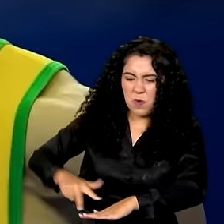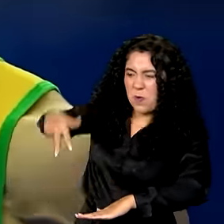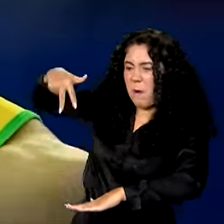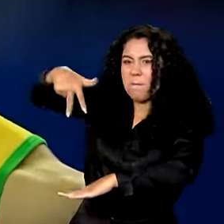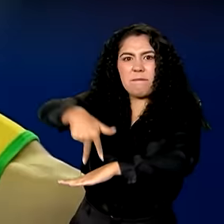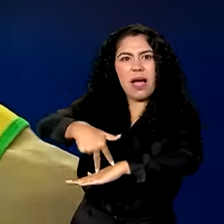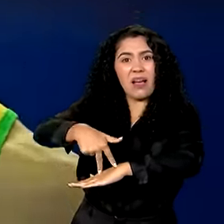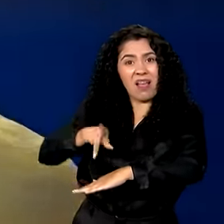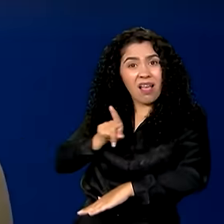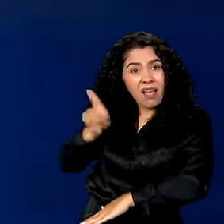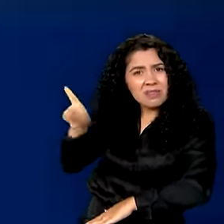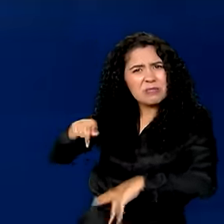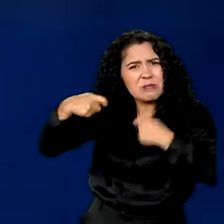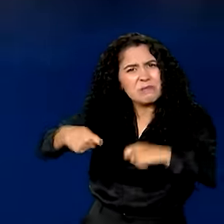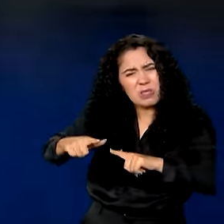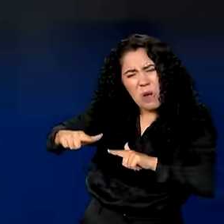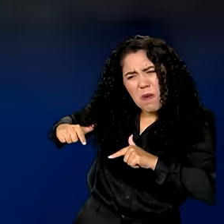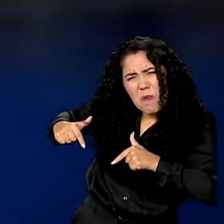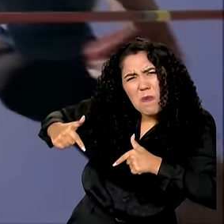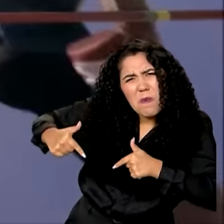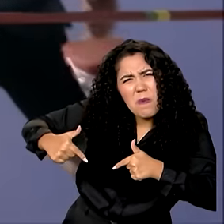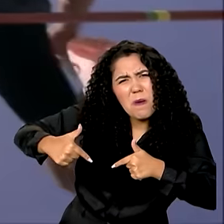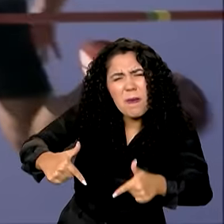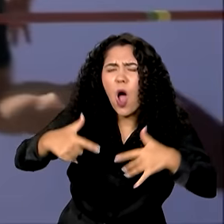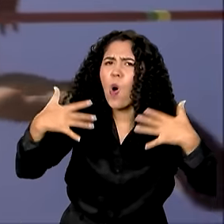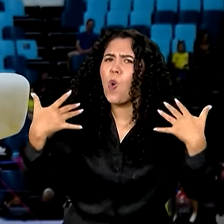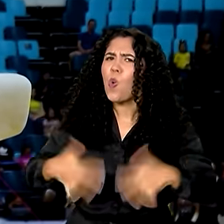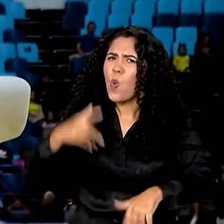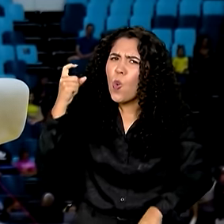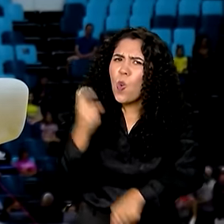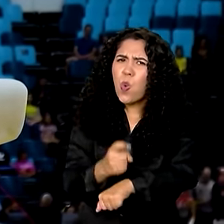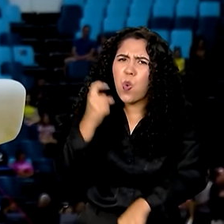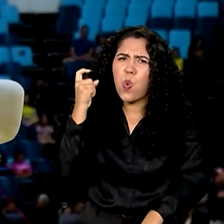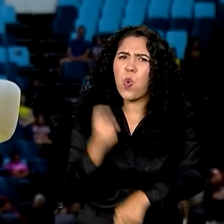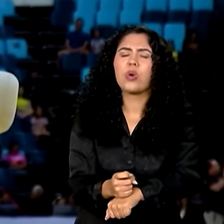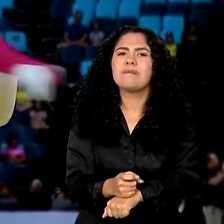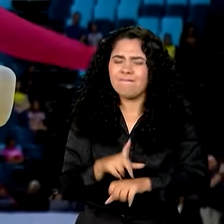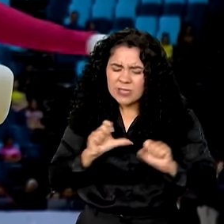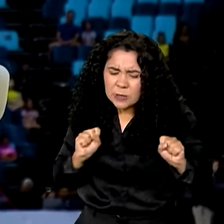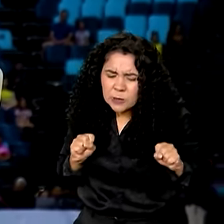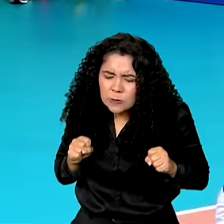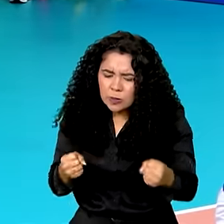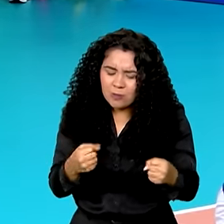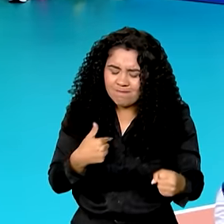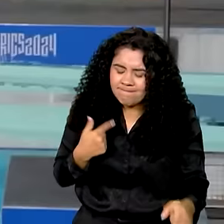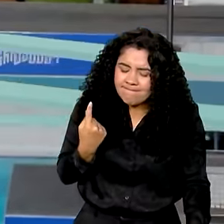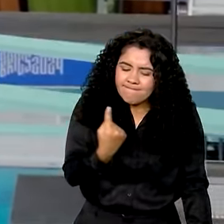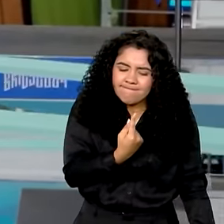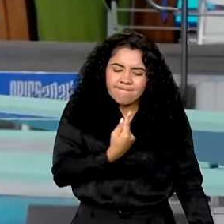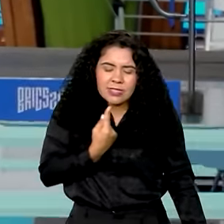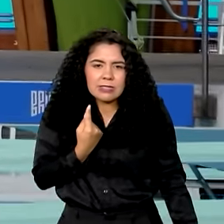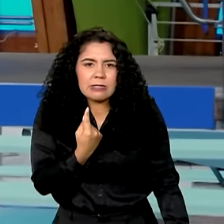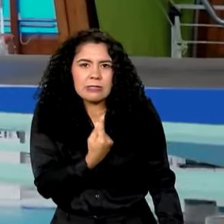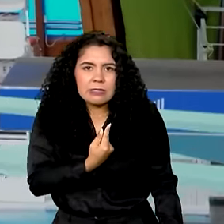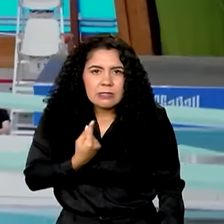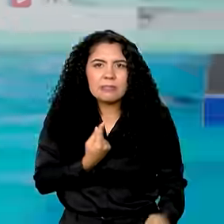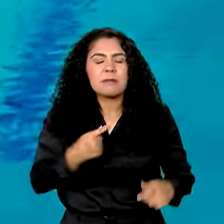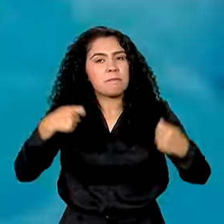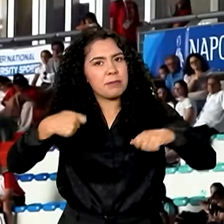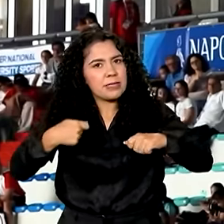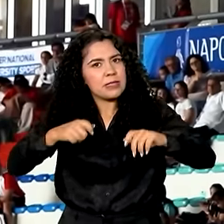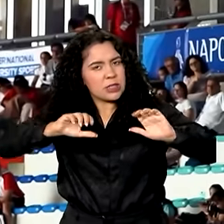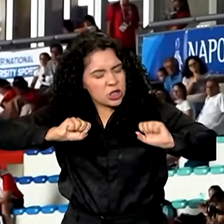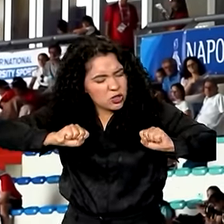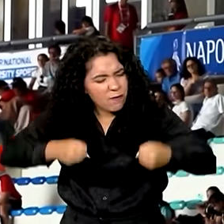teve que enfrentar longas jornadas. Um esforço muitas vezes solitário, que inclui dedicação plena,